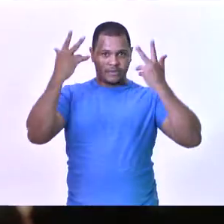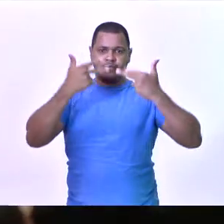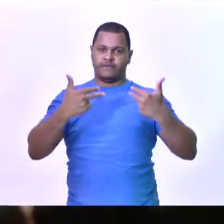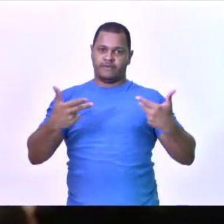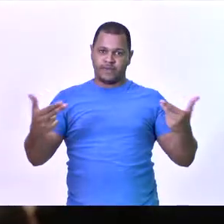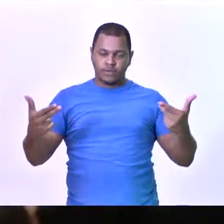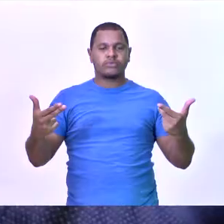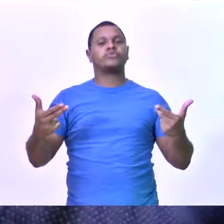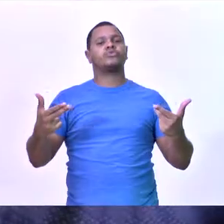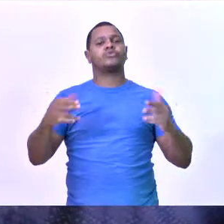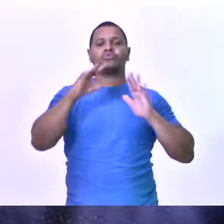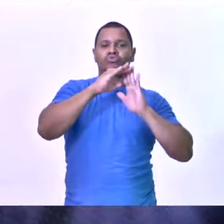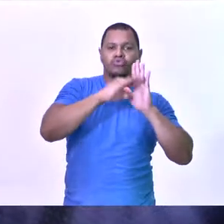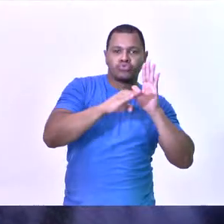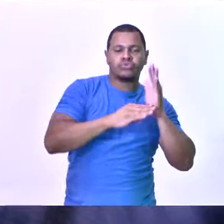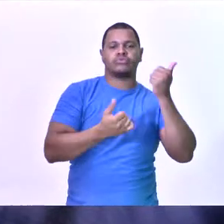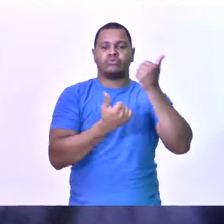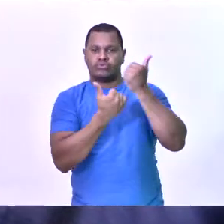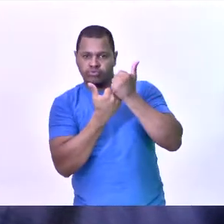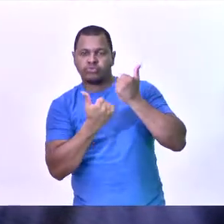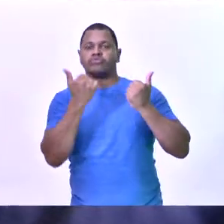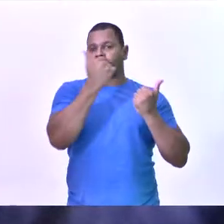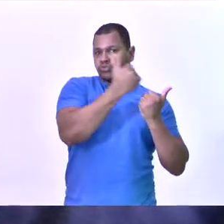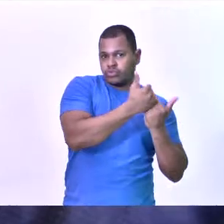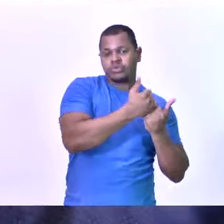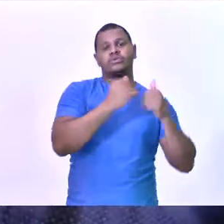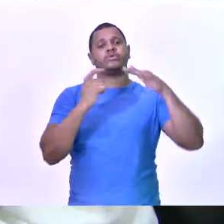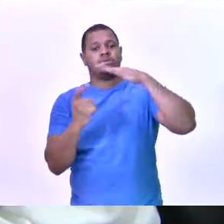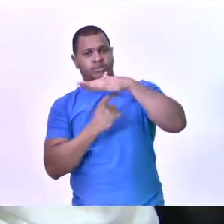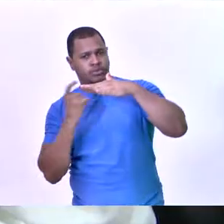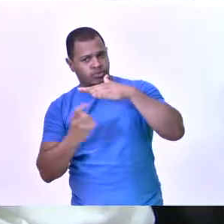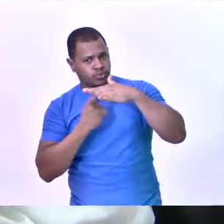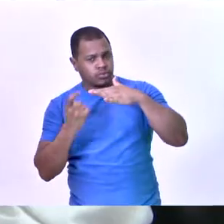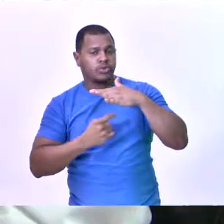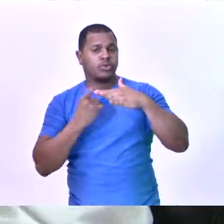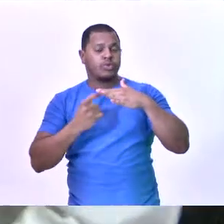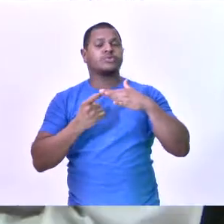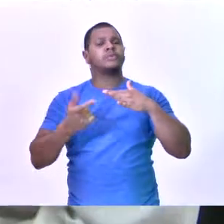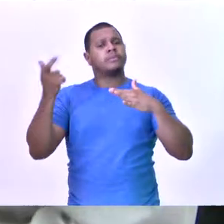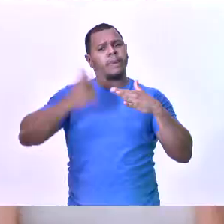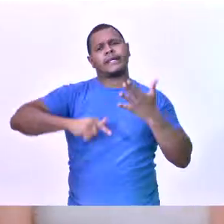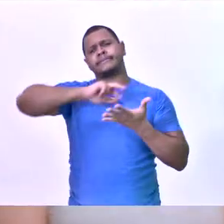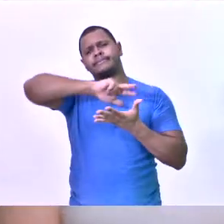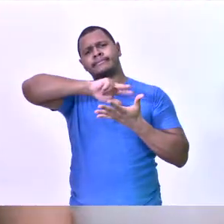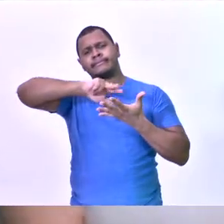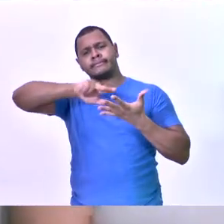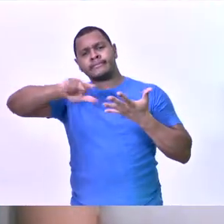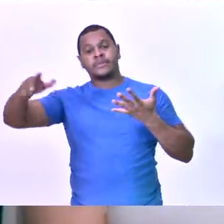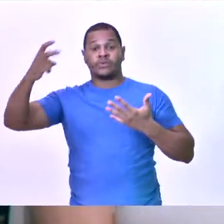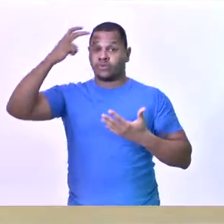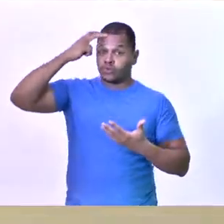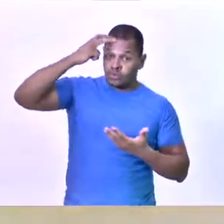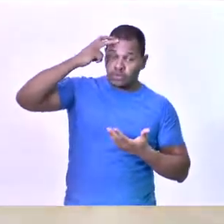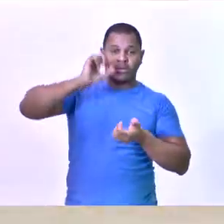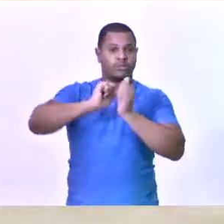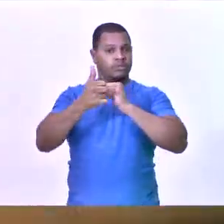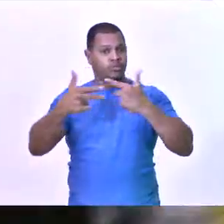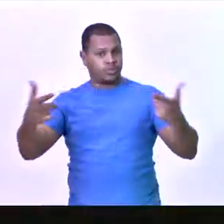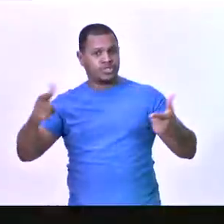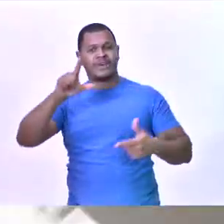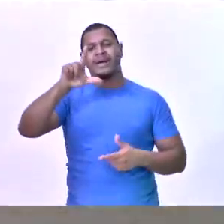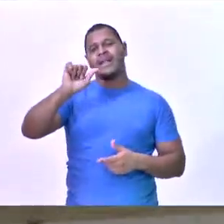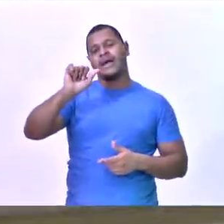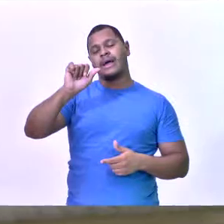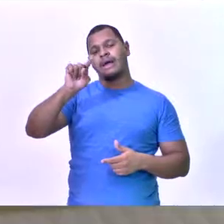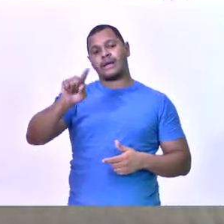eventos acadêmicos, programas de tutoria e monitoria, empresas juniores e ações culturais, esportivas e de